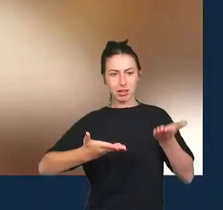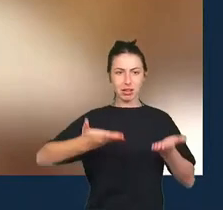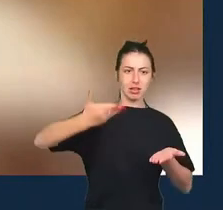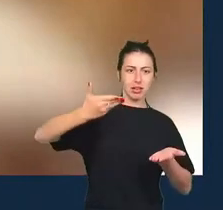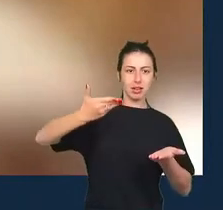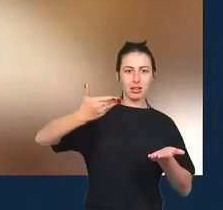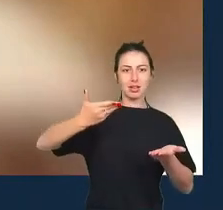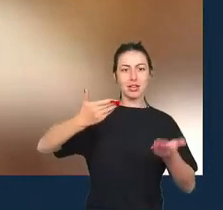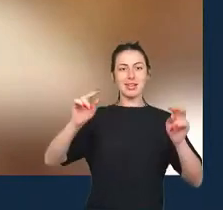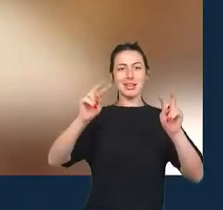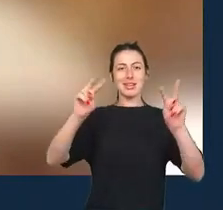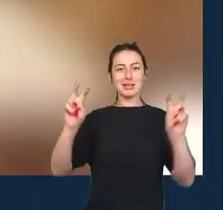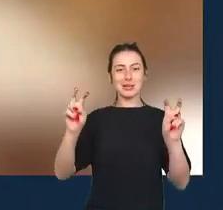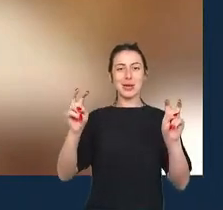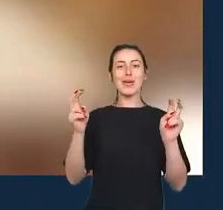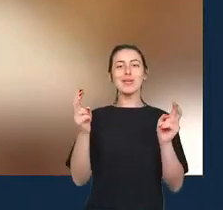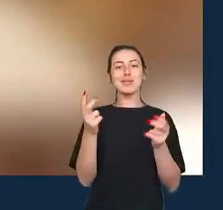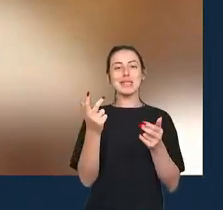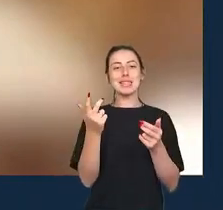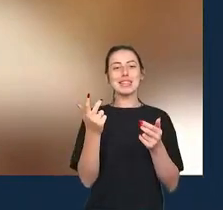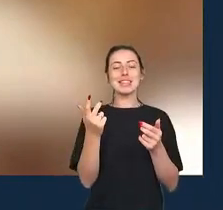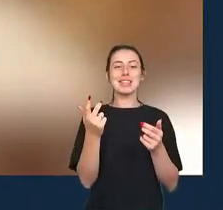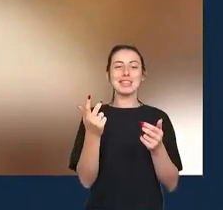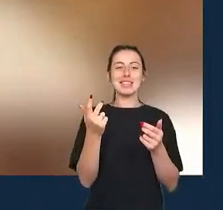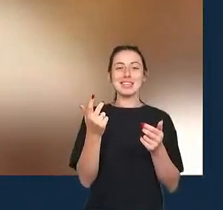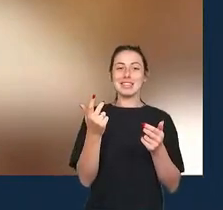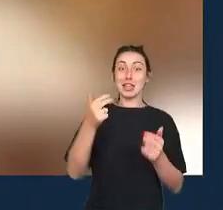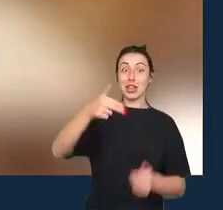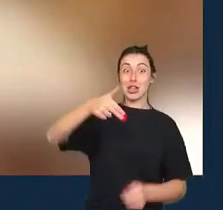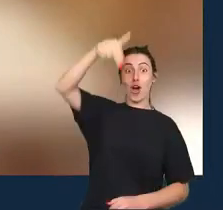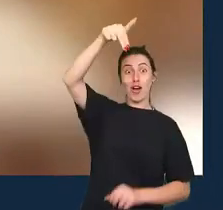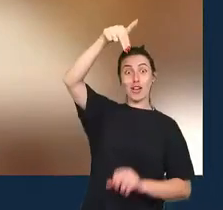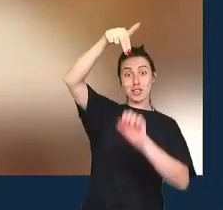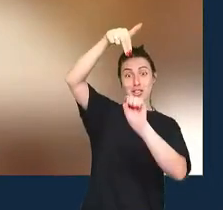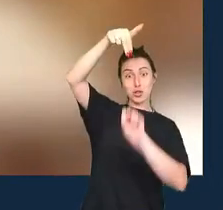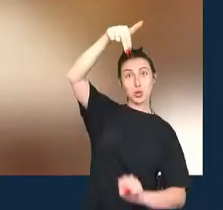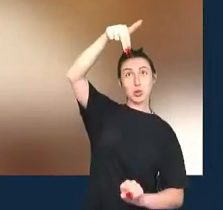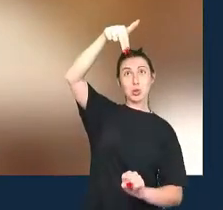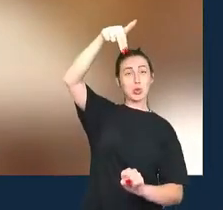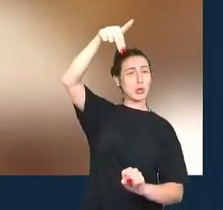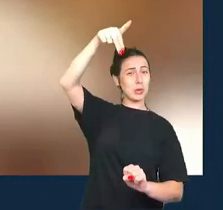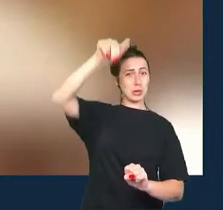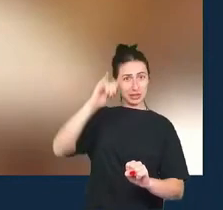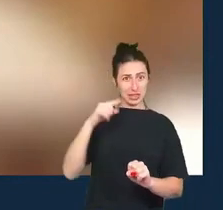norte e sul do mundo se compararmos